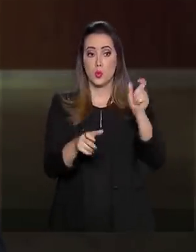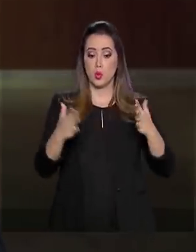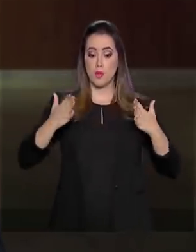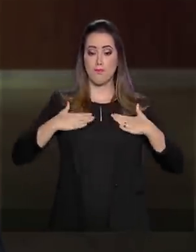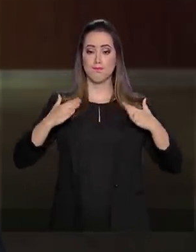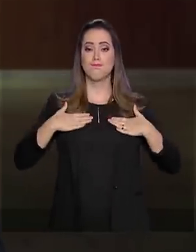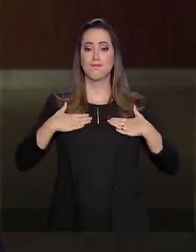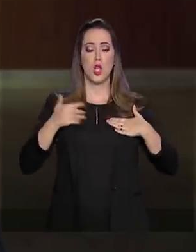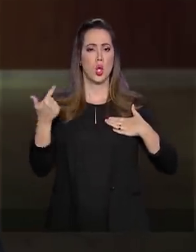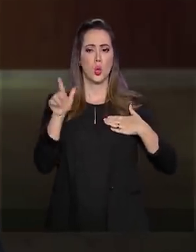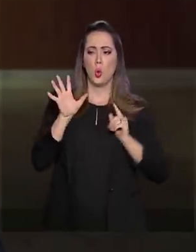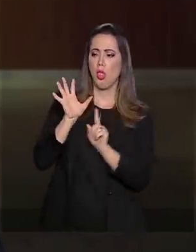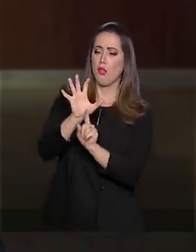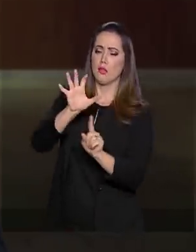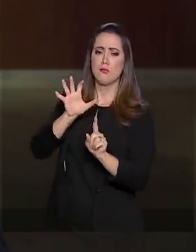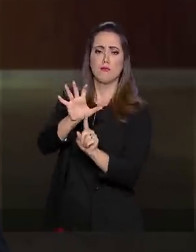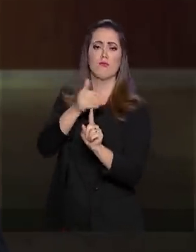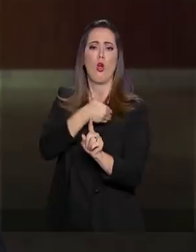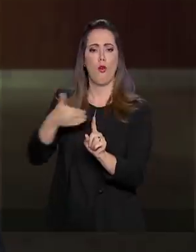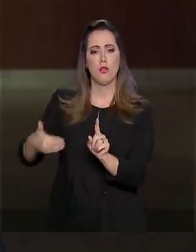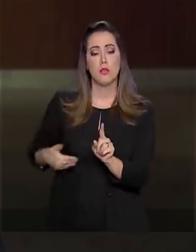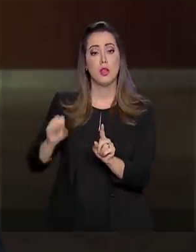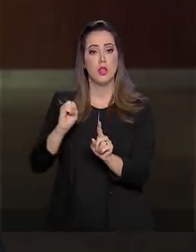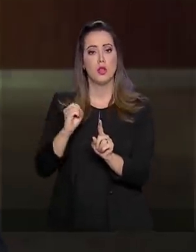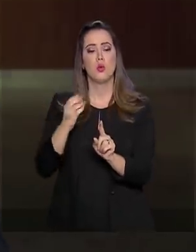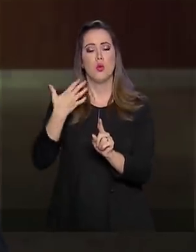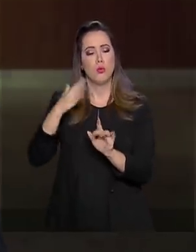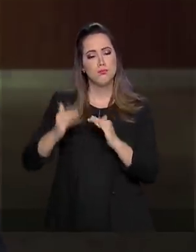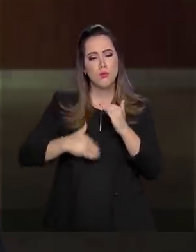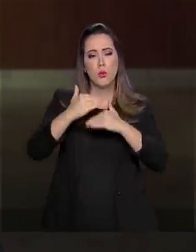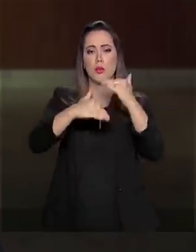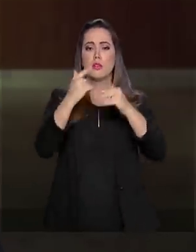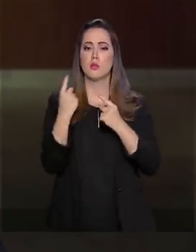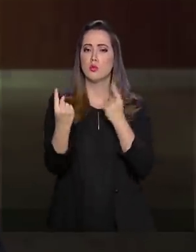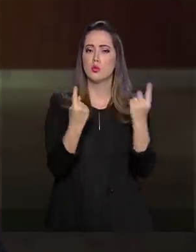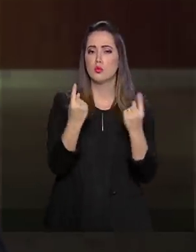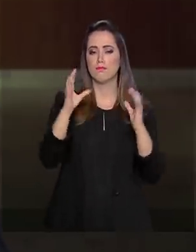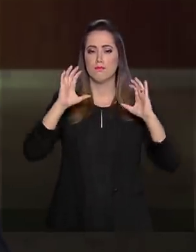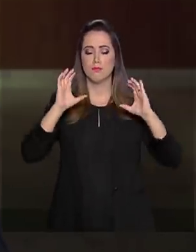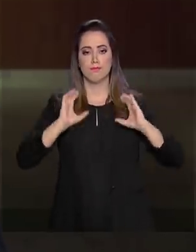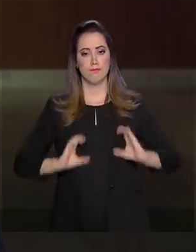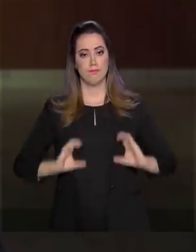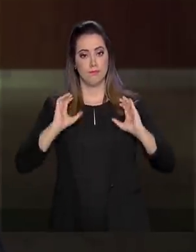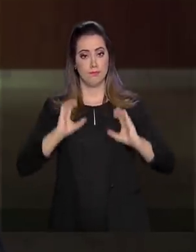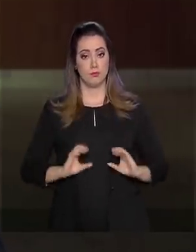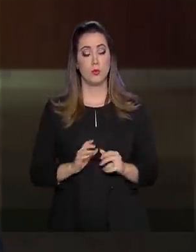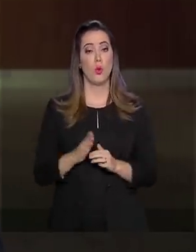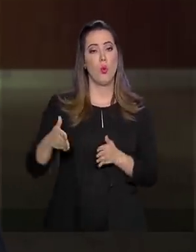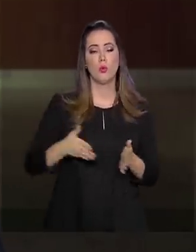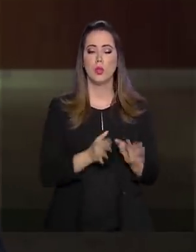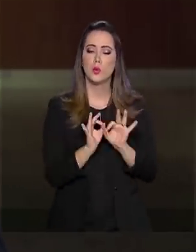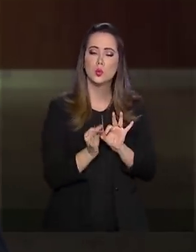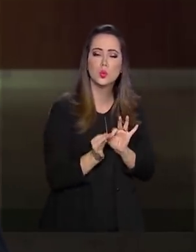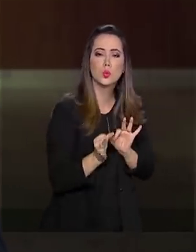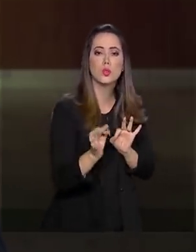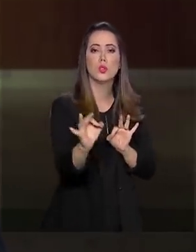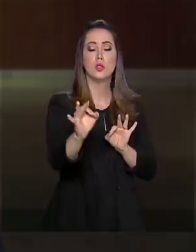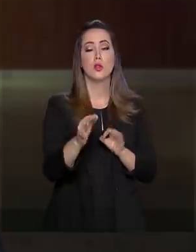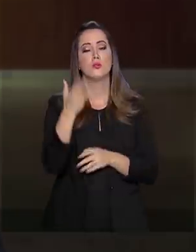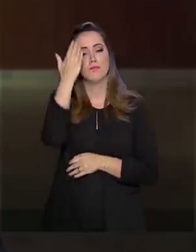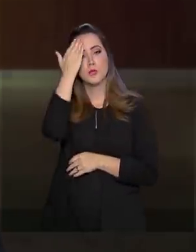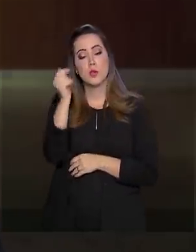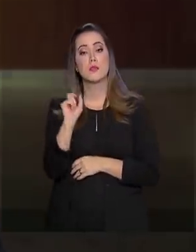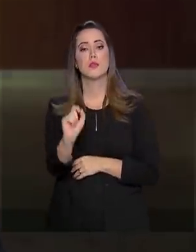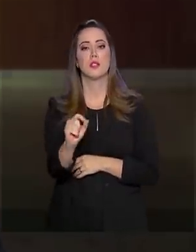próprio e sem interferência do Estado, o engrandecimento de cada cidadão. O caminho é longo. Eu